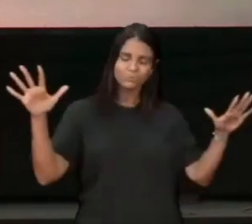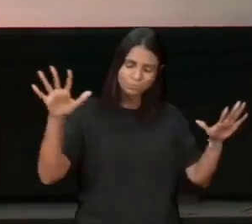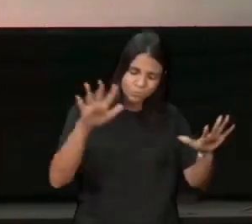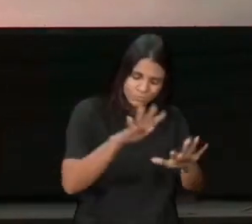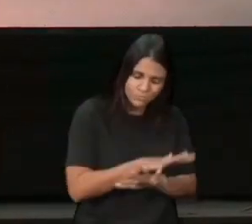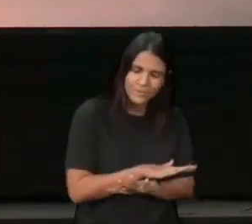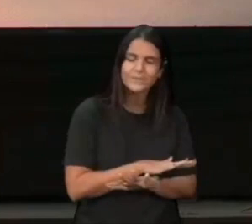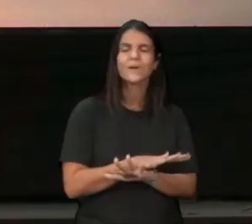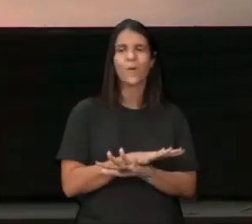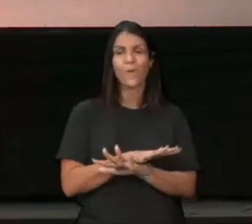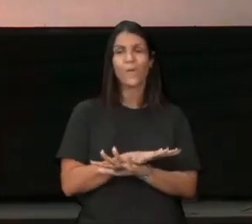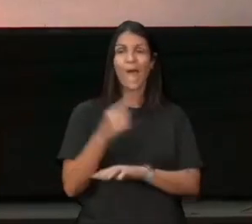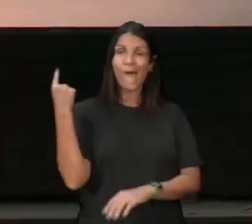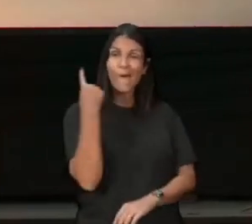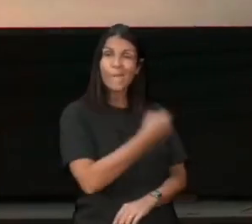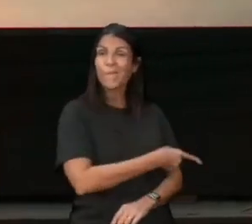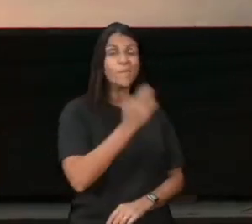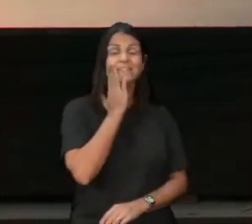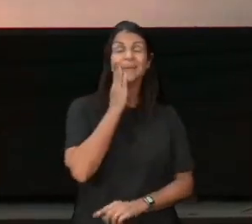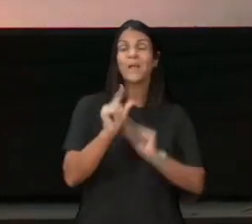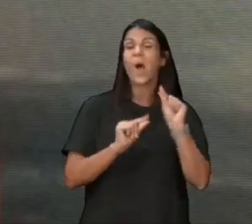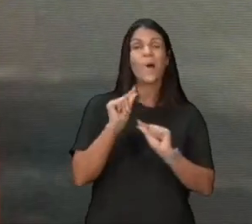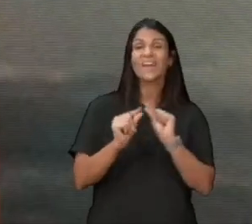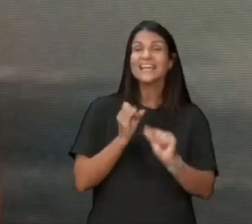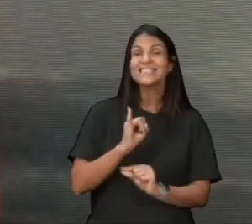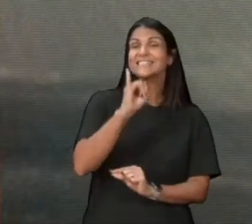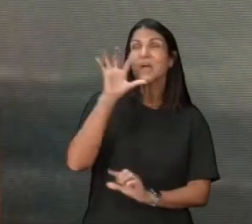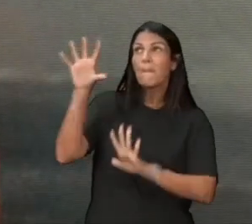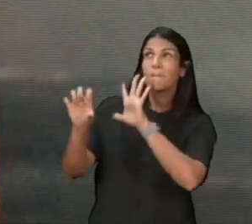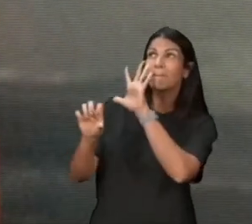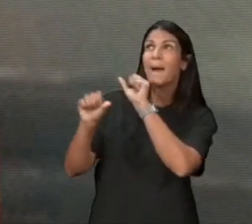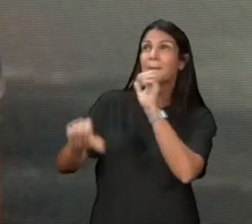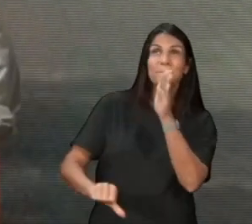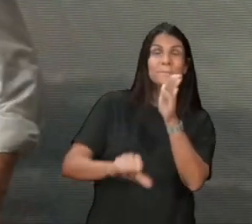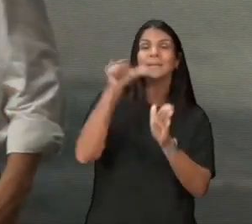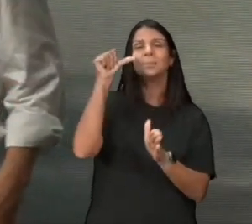o reino de Deus, a sua justiça, vai tudo dar certo, Mateus 6,33,